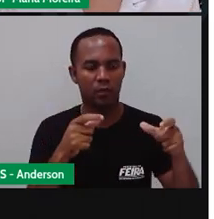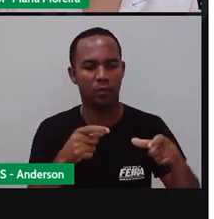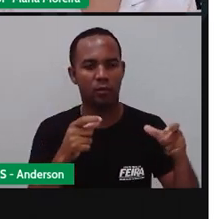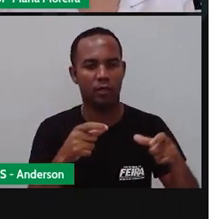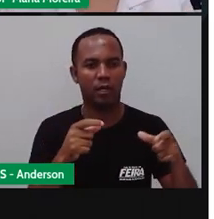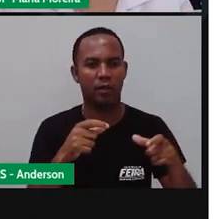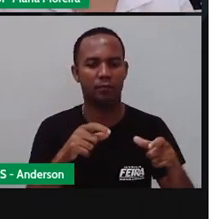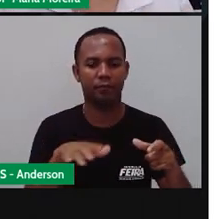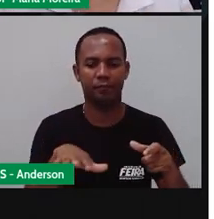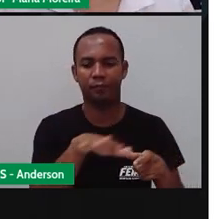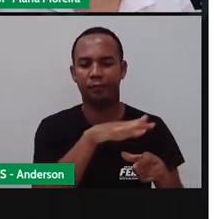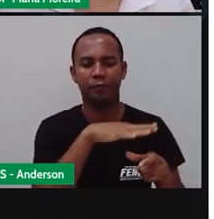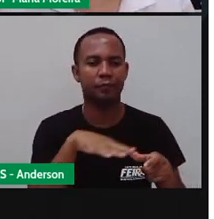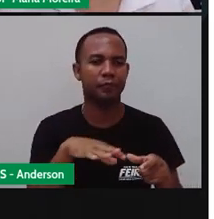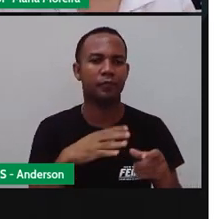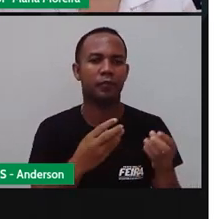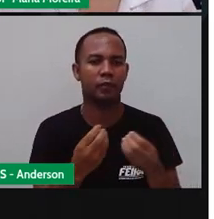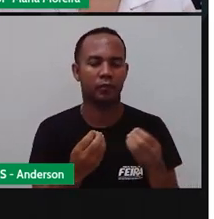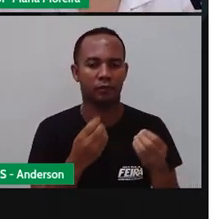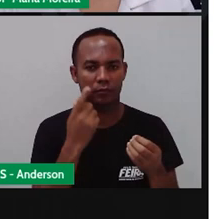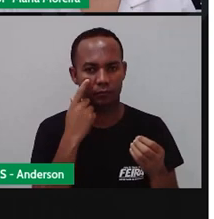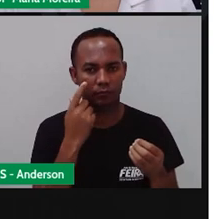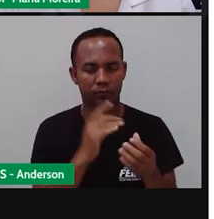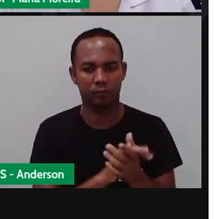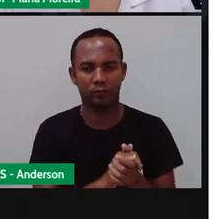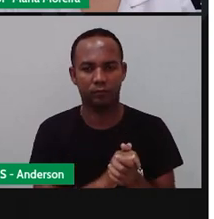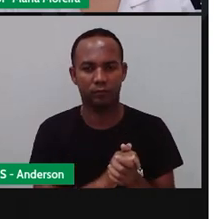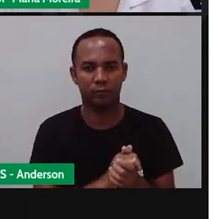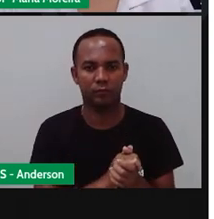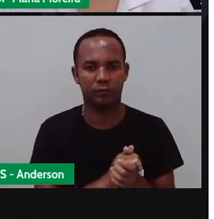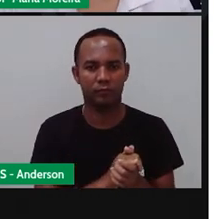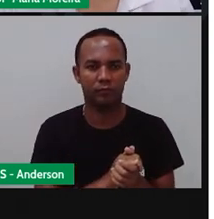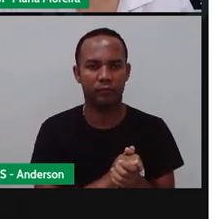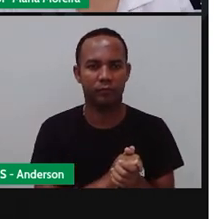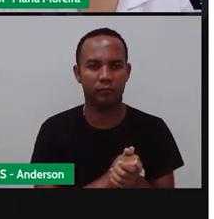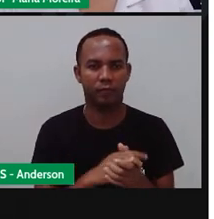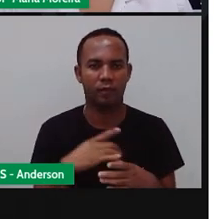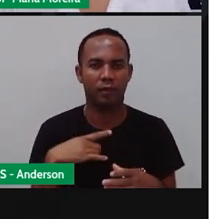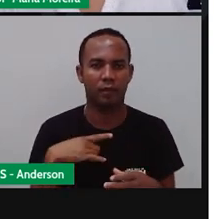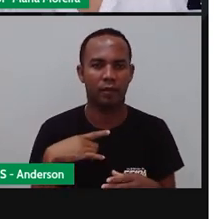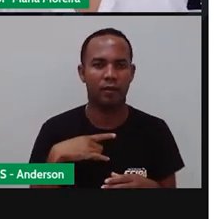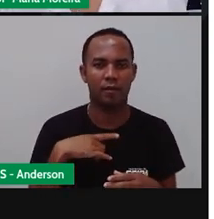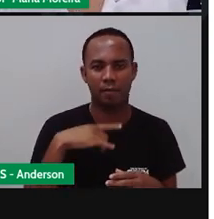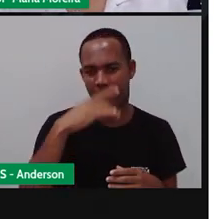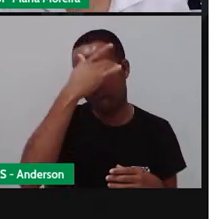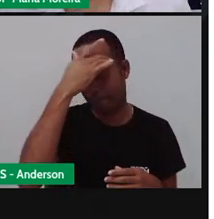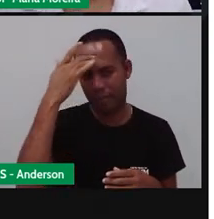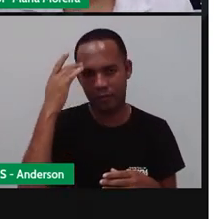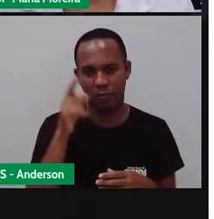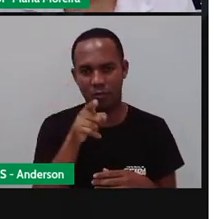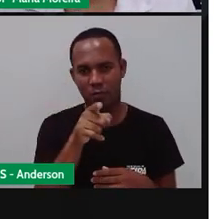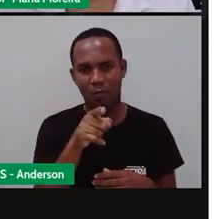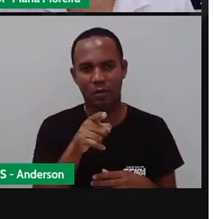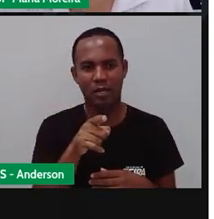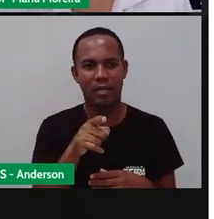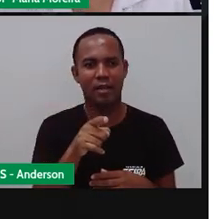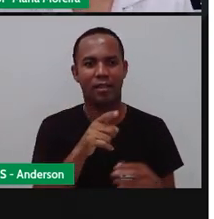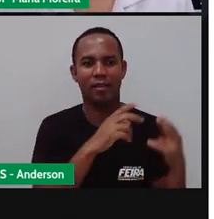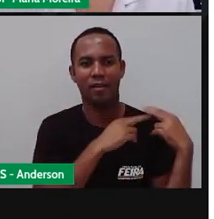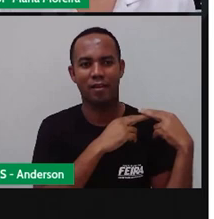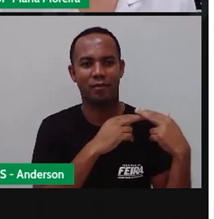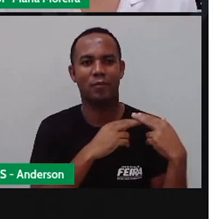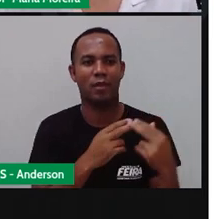espaço, né? E aí, temos aqui a pessoa que mais procura endereço nesse